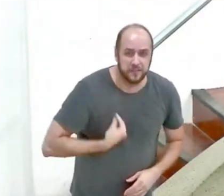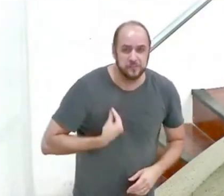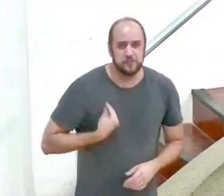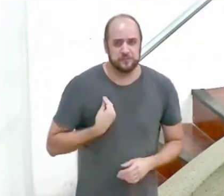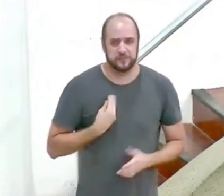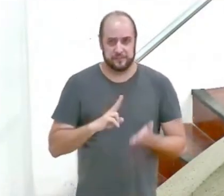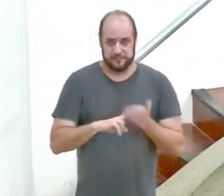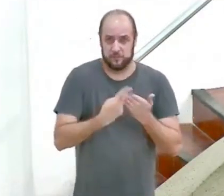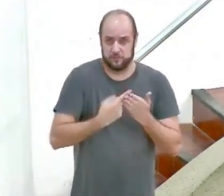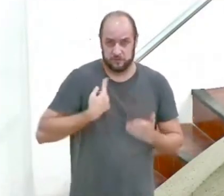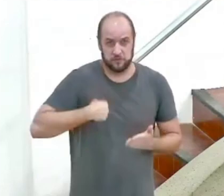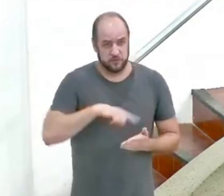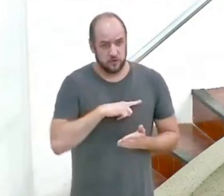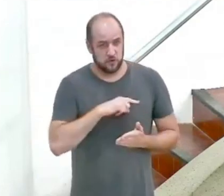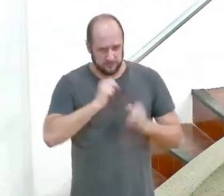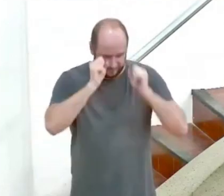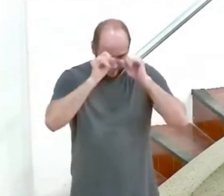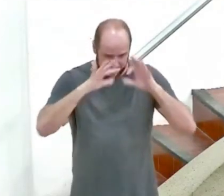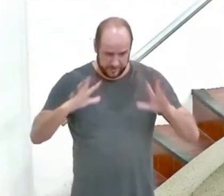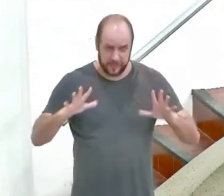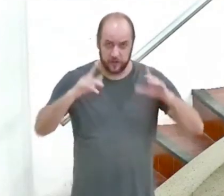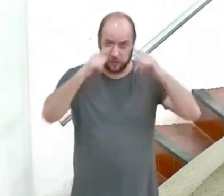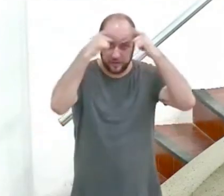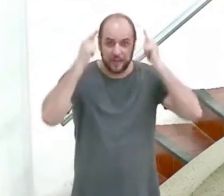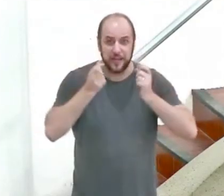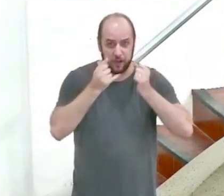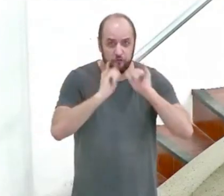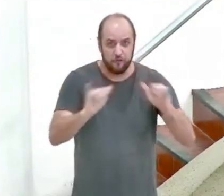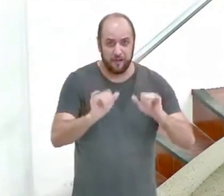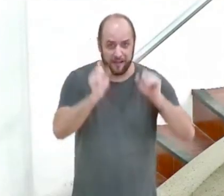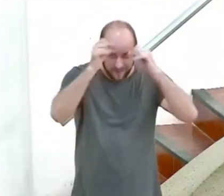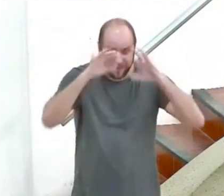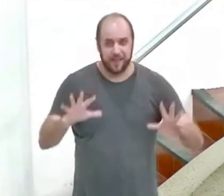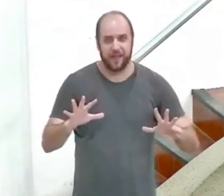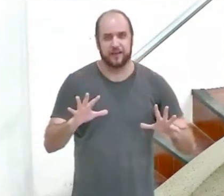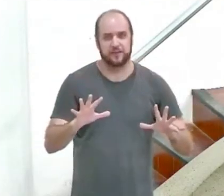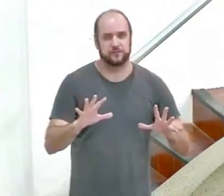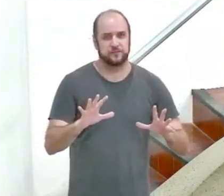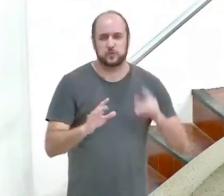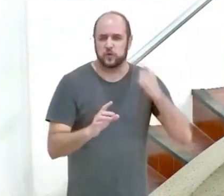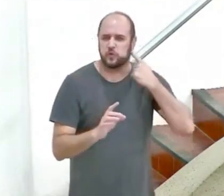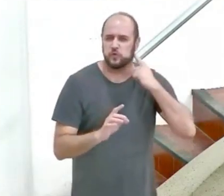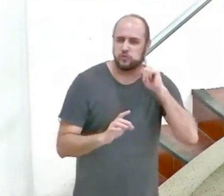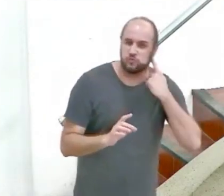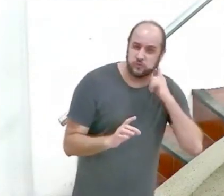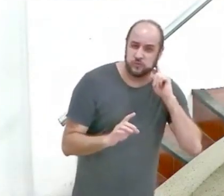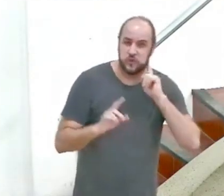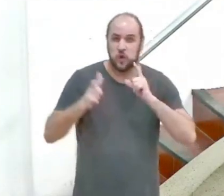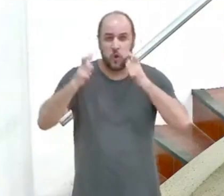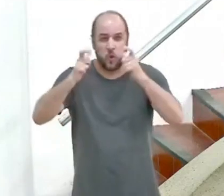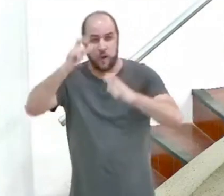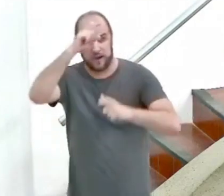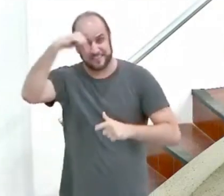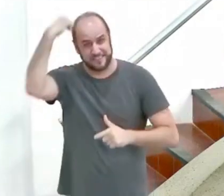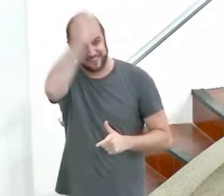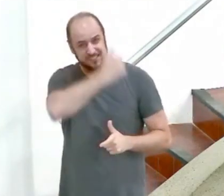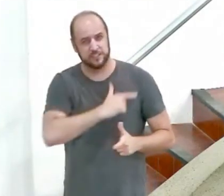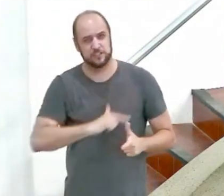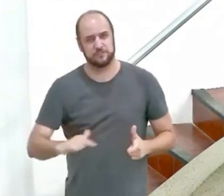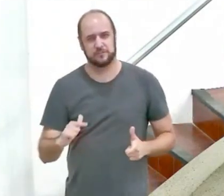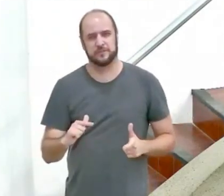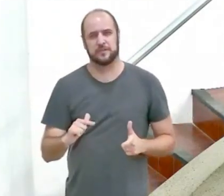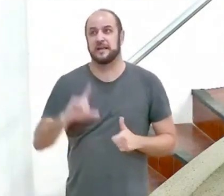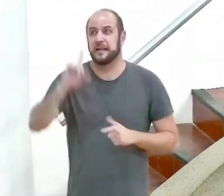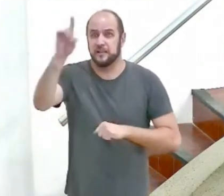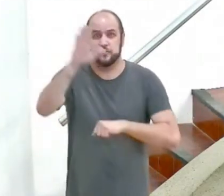tradução não deixa isso tão claro mas o texto grego mostra que impureza e santificação são lugares são condições